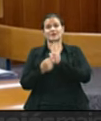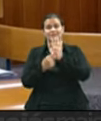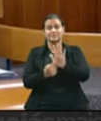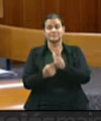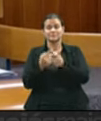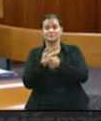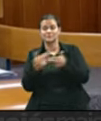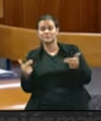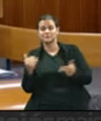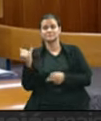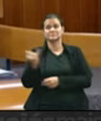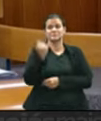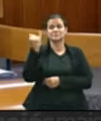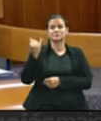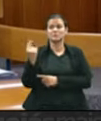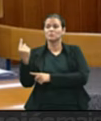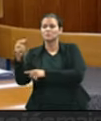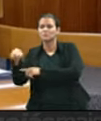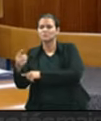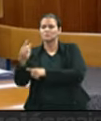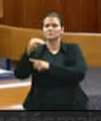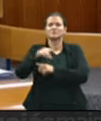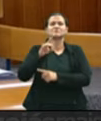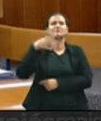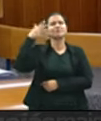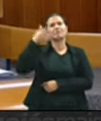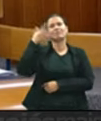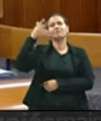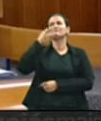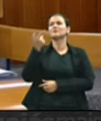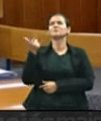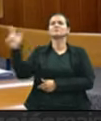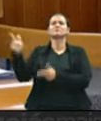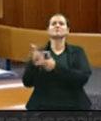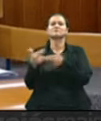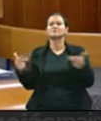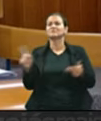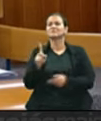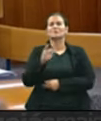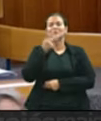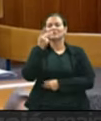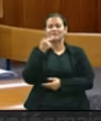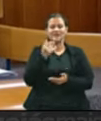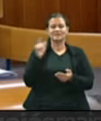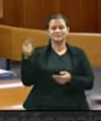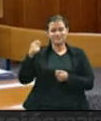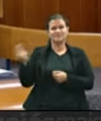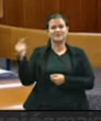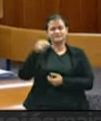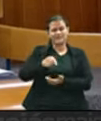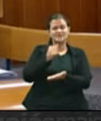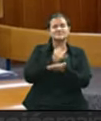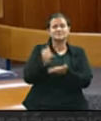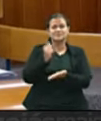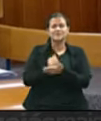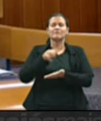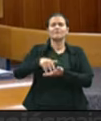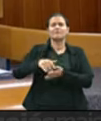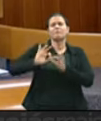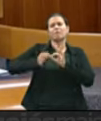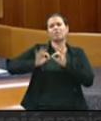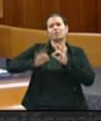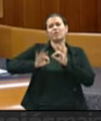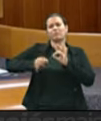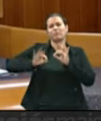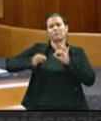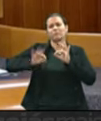mas todo mundo dá um minuto que eles usam para fazer discurso paralelo. Não levantam cedo para se inscrever no pequeno expediente e ficam blá, blá, blá, blá,